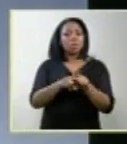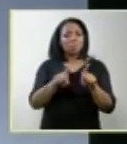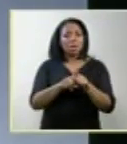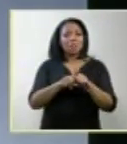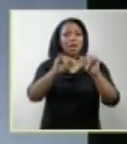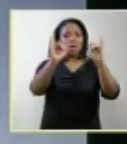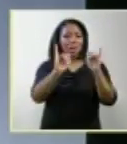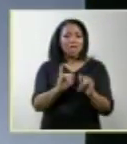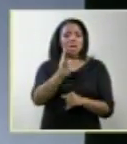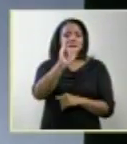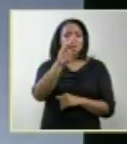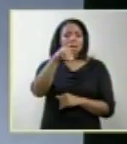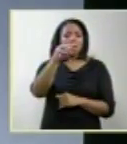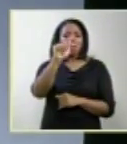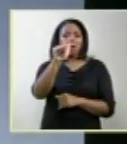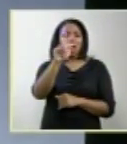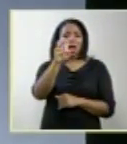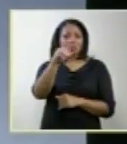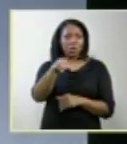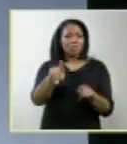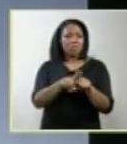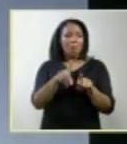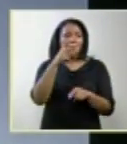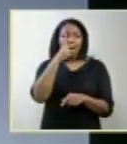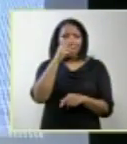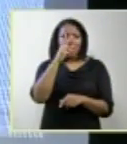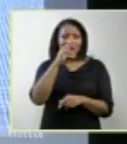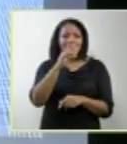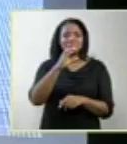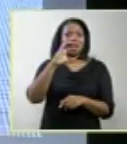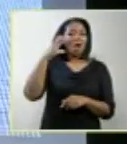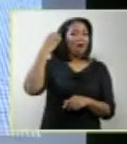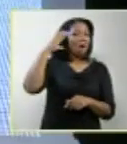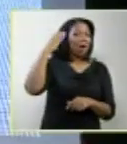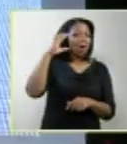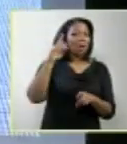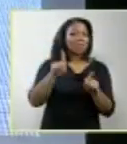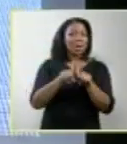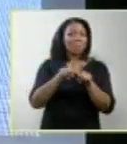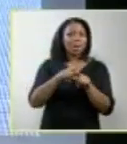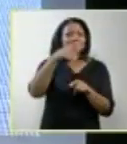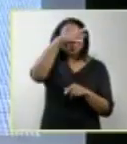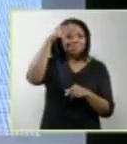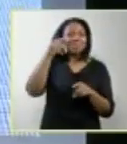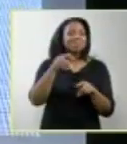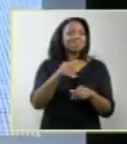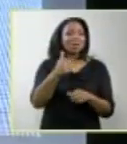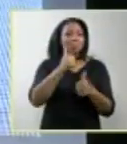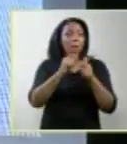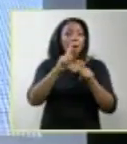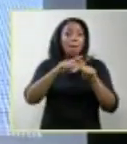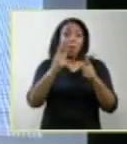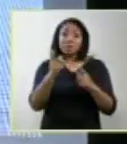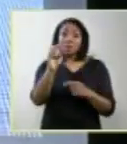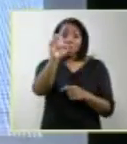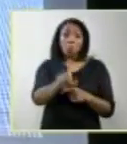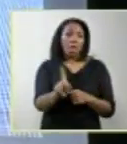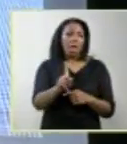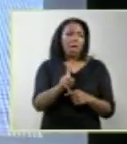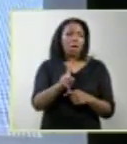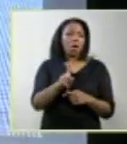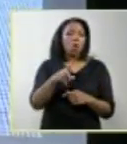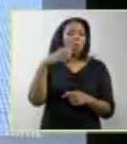uma coleção de refrigerantes, precisamos destacar essa imagem, e vemos que, na verdade, não é um